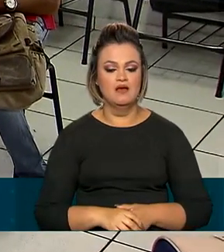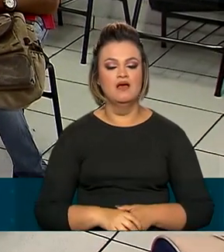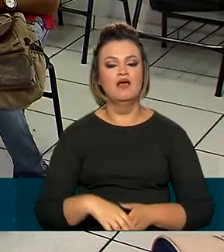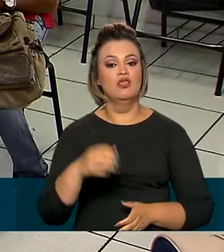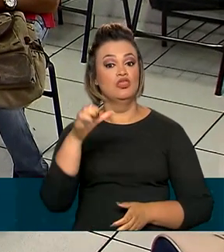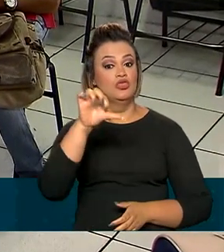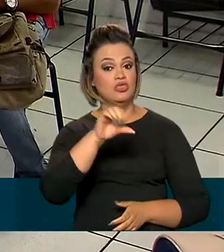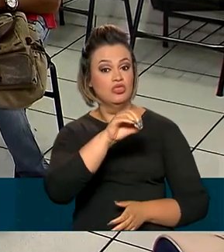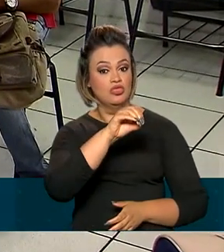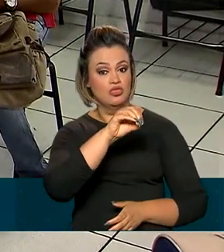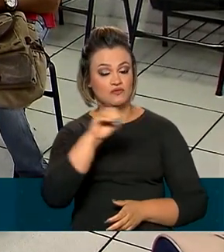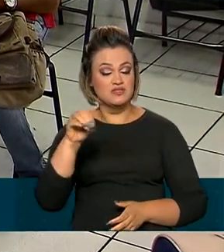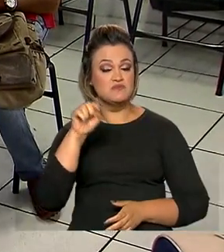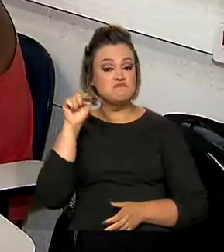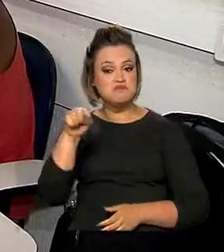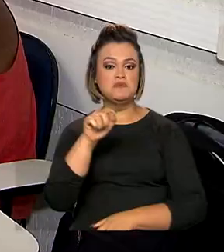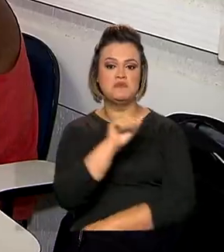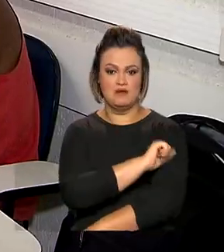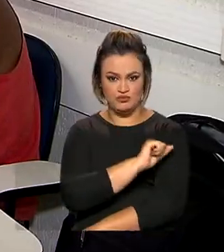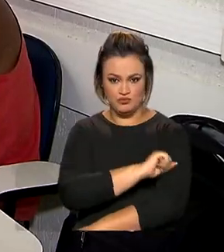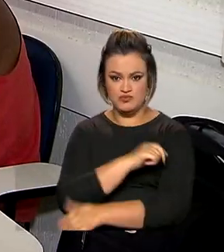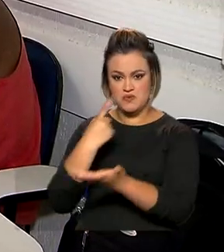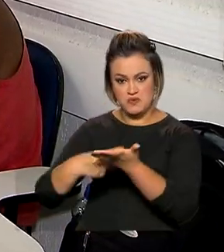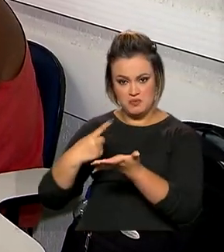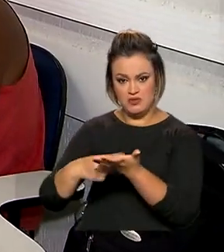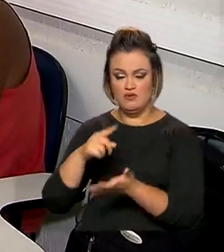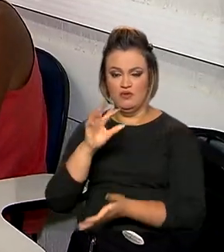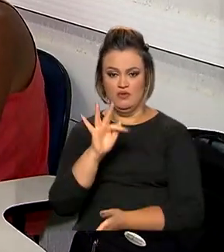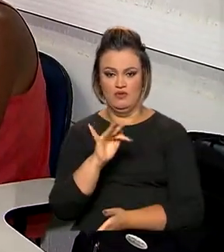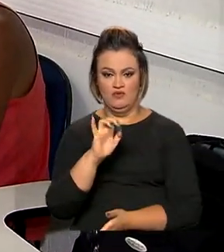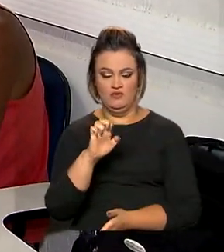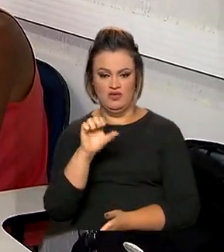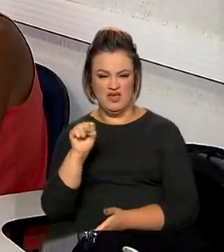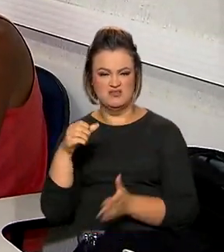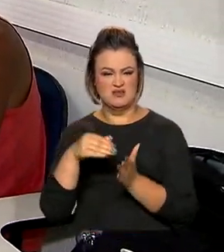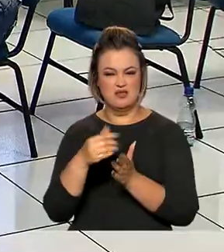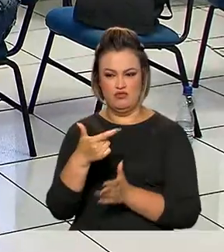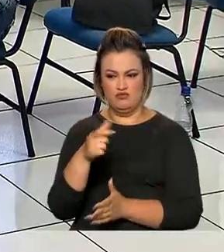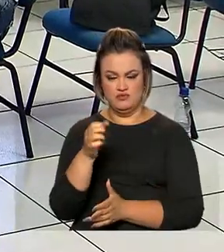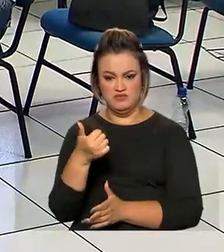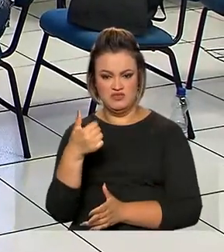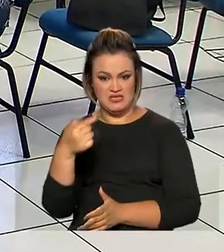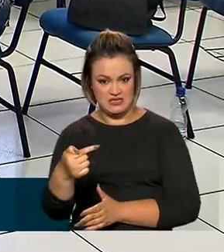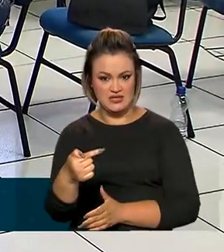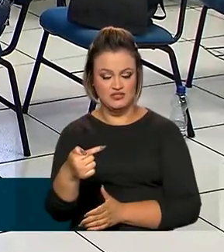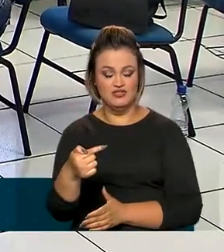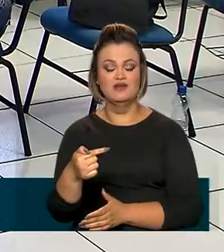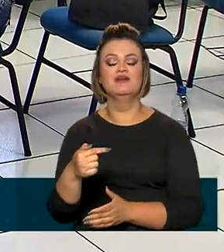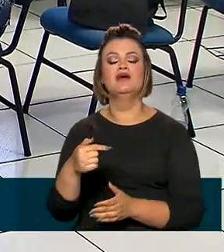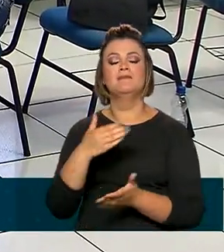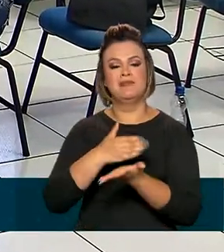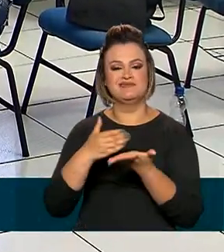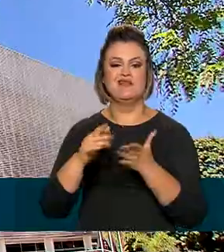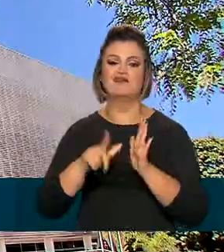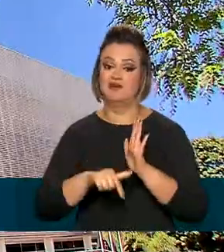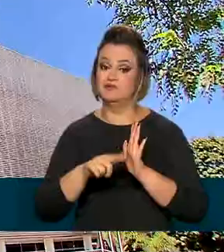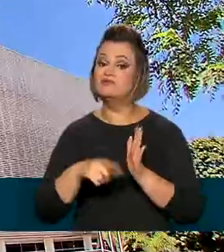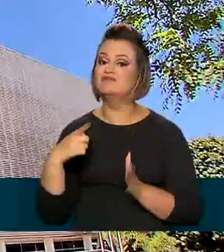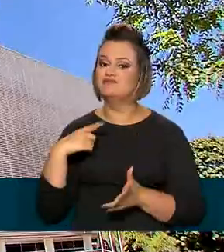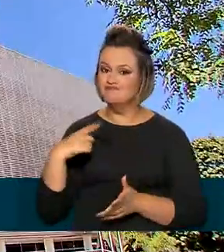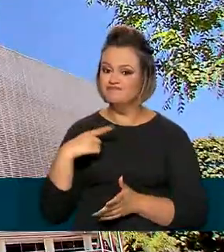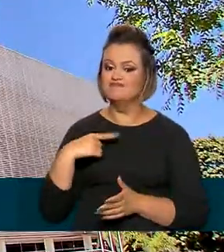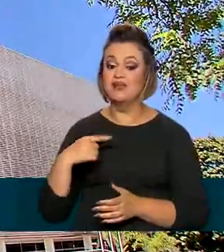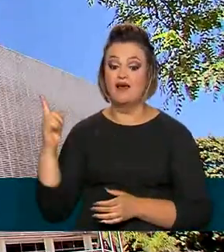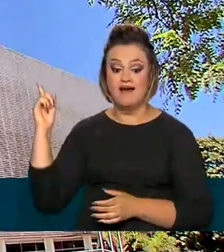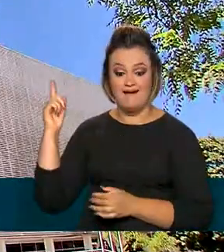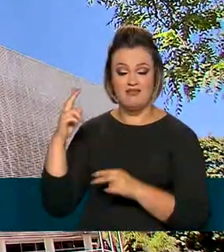mais de 900 mil alunos que firmaram contrato até 2017 estão com parcelas atrasadas. Só na